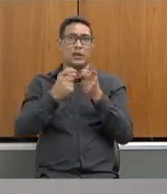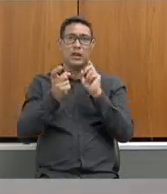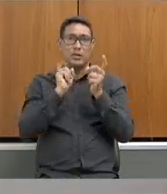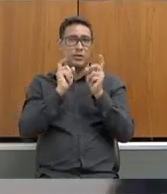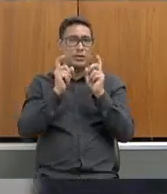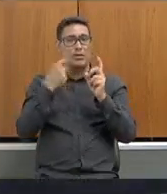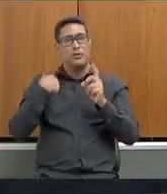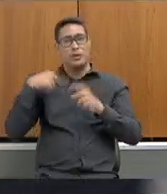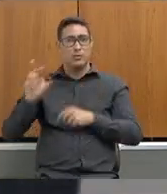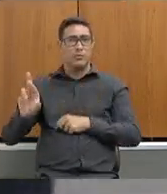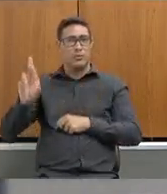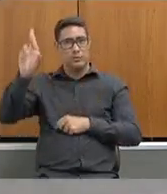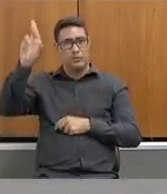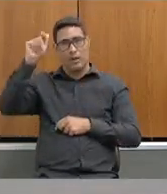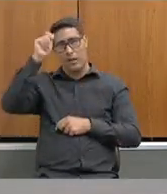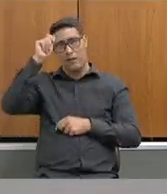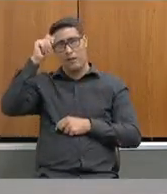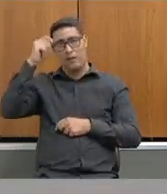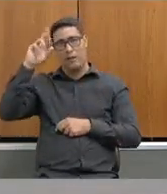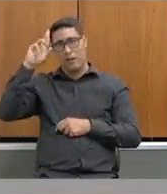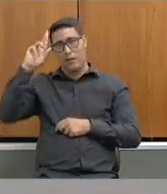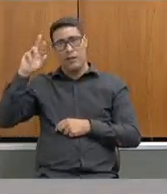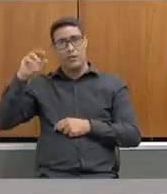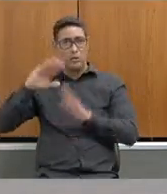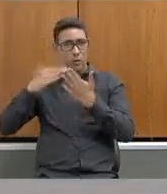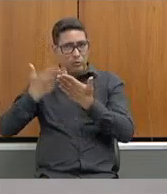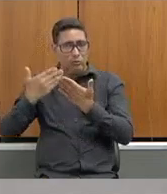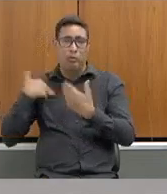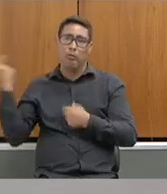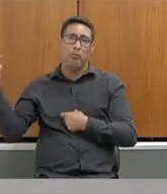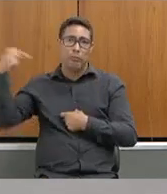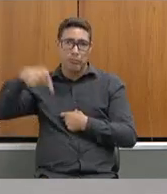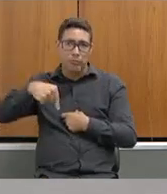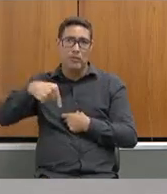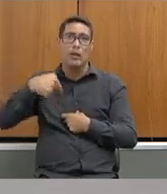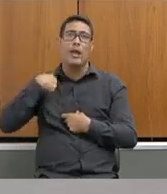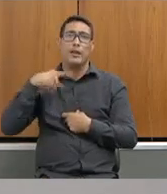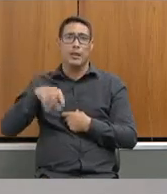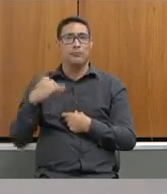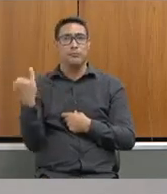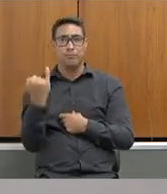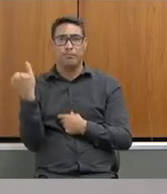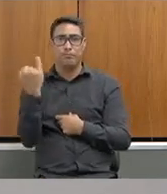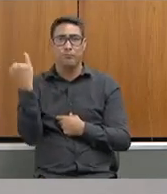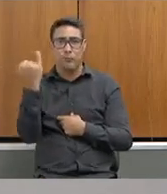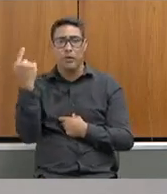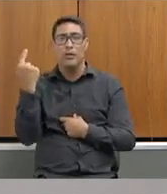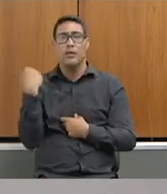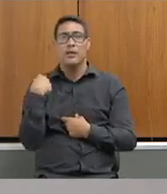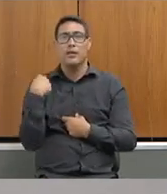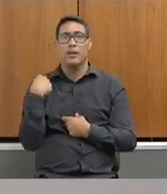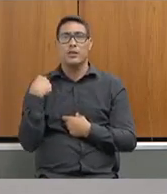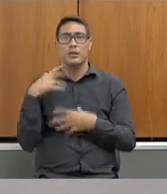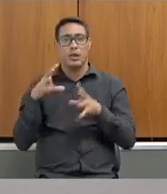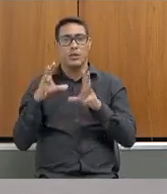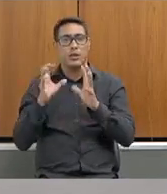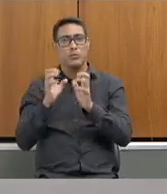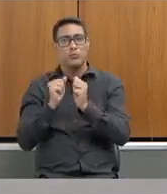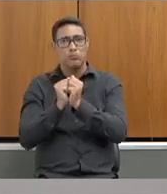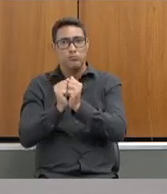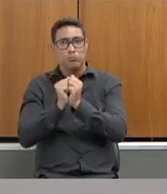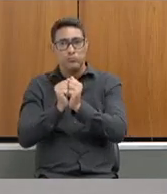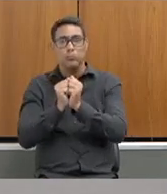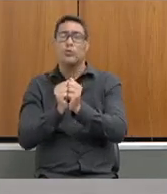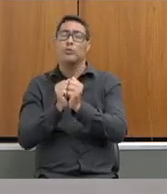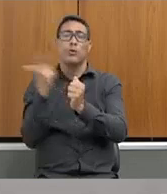escola como membro da D.O.N.G. e que, para mim, é de suma importância que estejamos todos juntos para construir uma